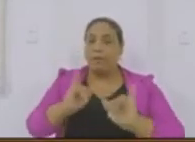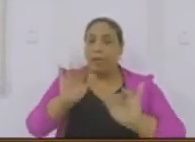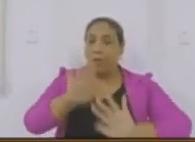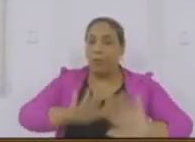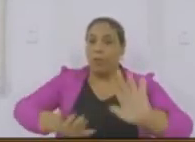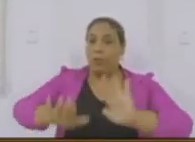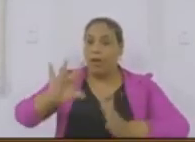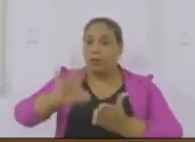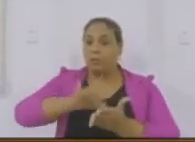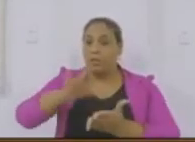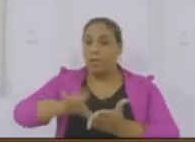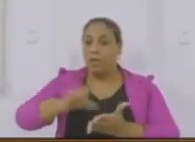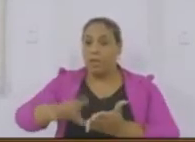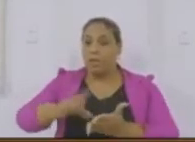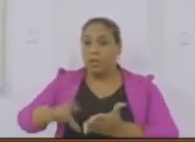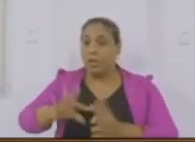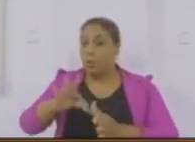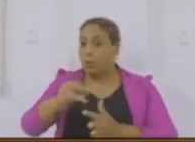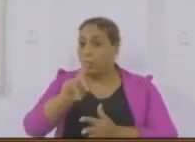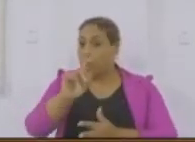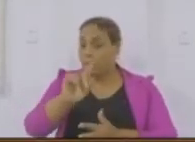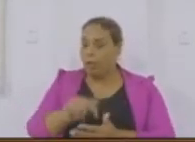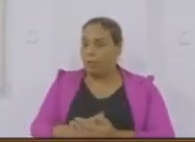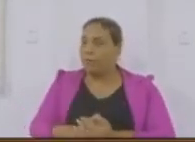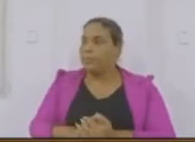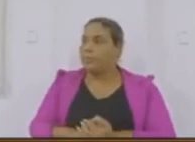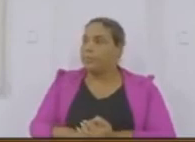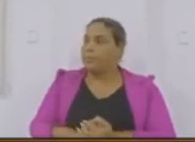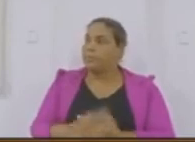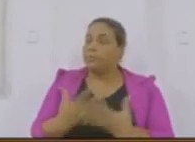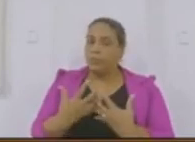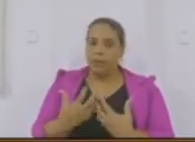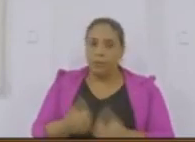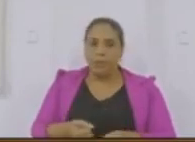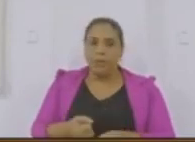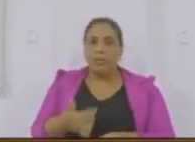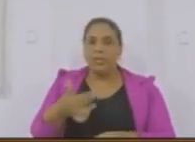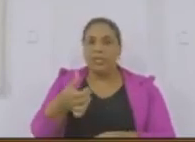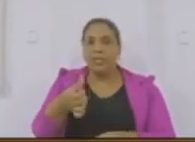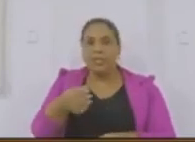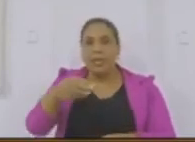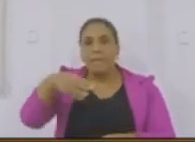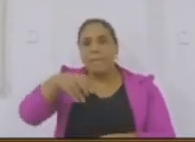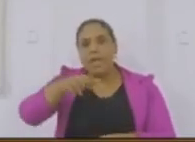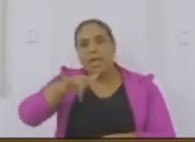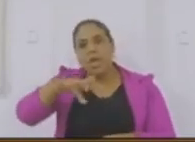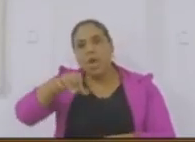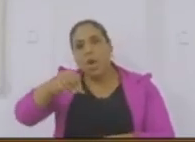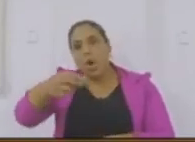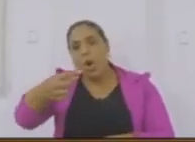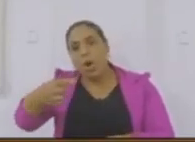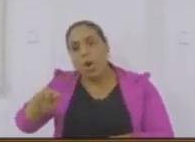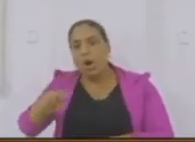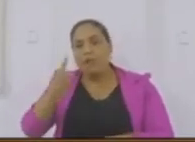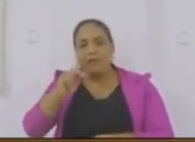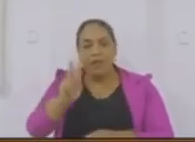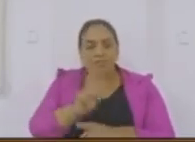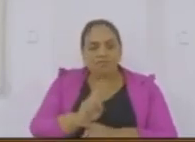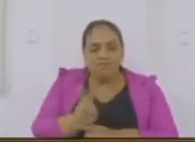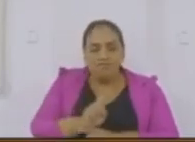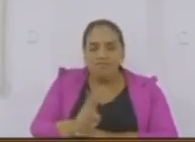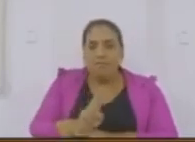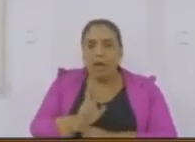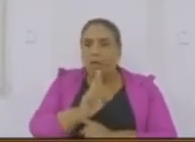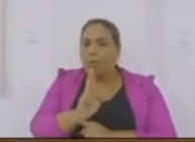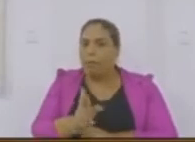que aprovamos, que eu falei que ia ficar em cima fiscalizando, e eles mandam uma